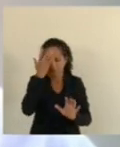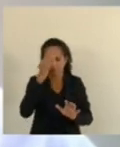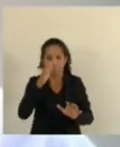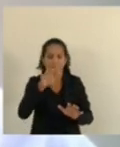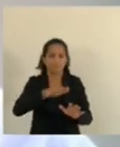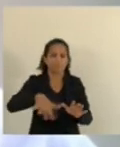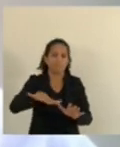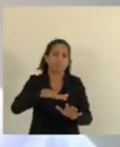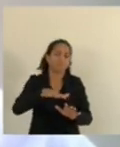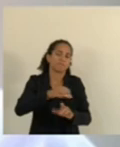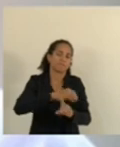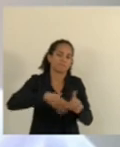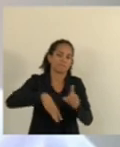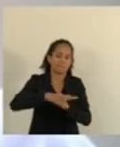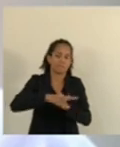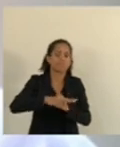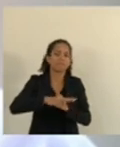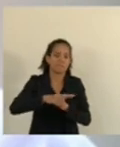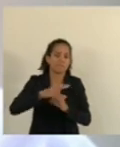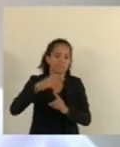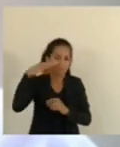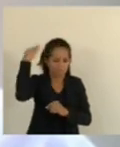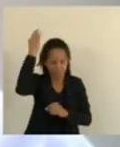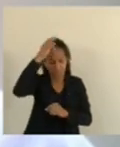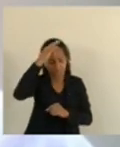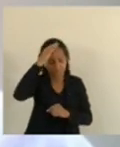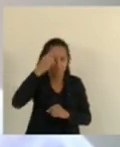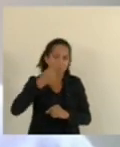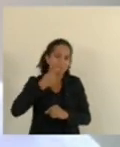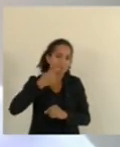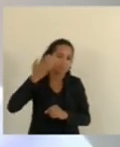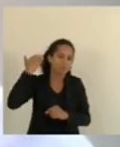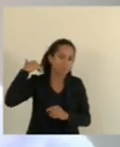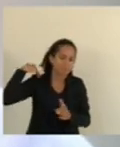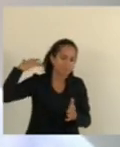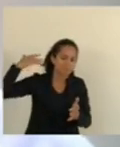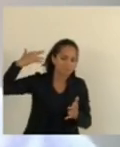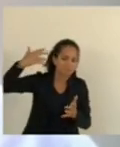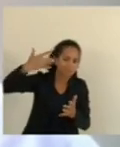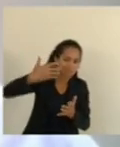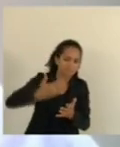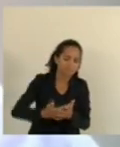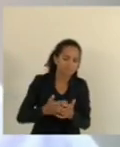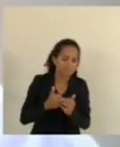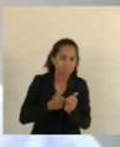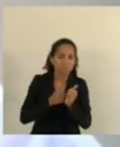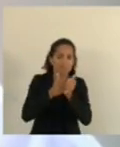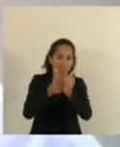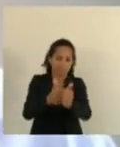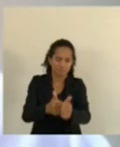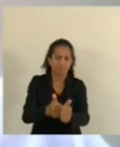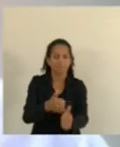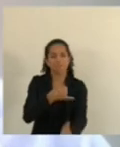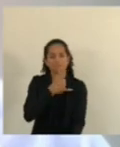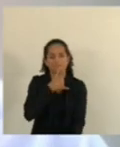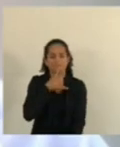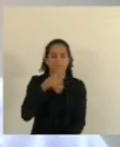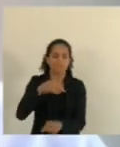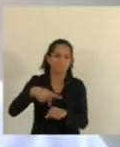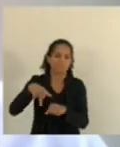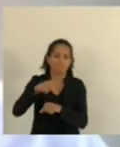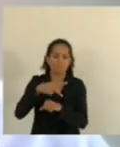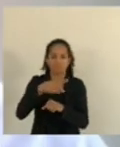Capixá Nos últimos tempos Temos acompanhado Com tristeza Os acontecimentos No Afeganistão De onde